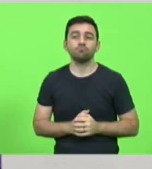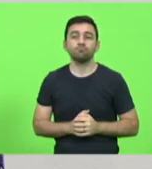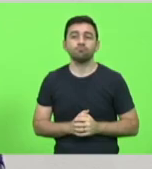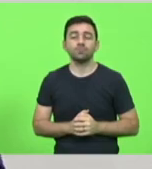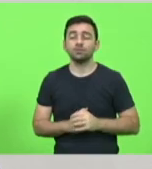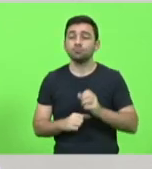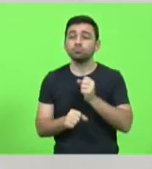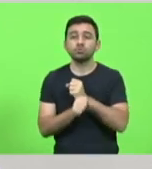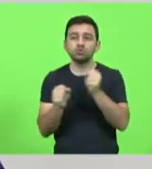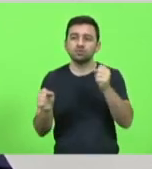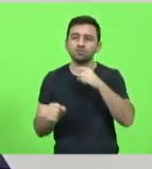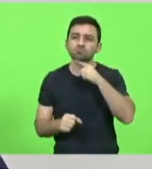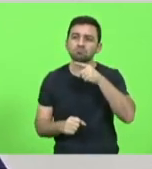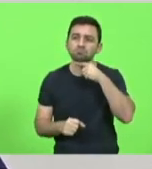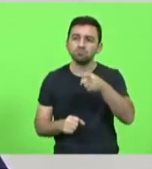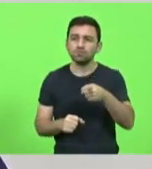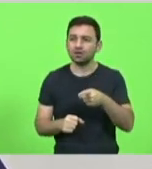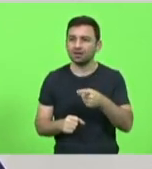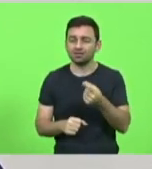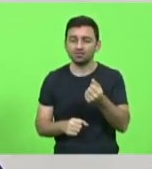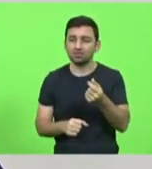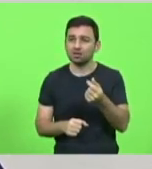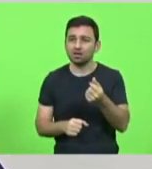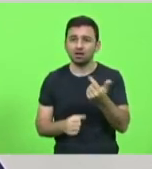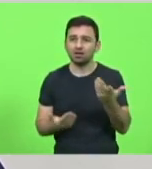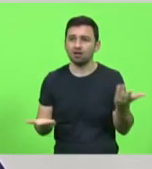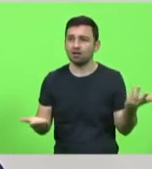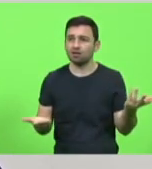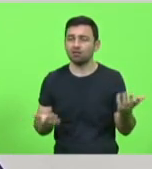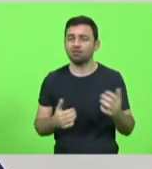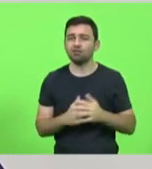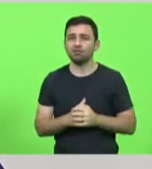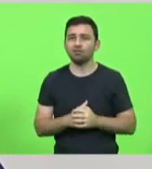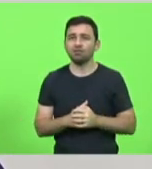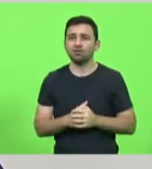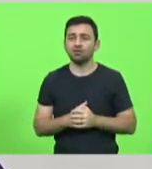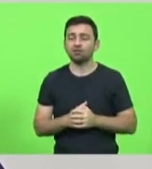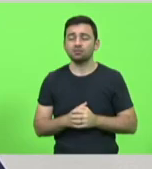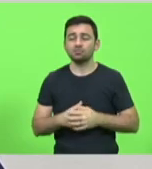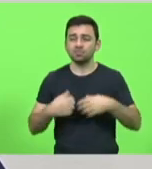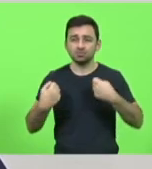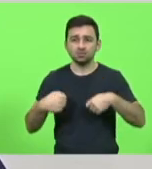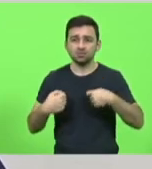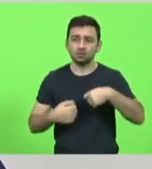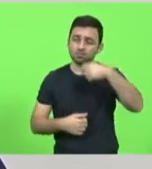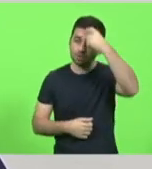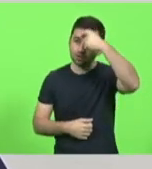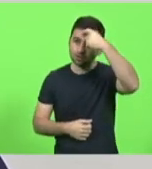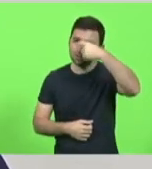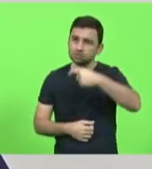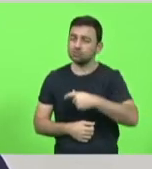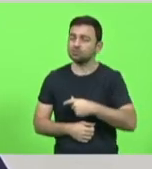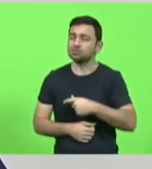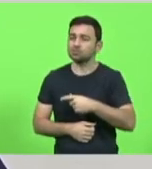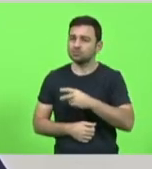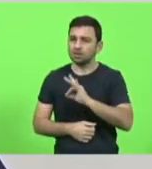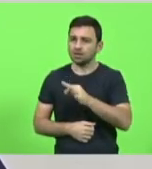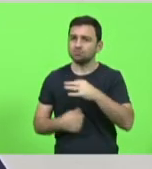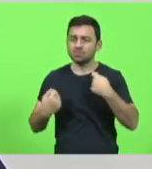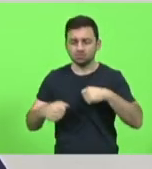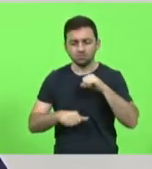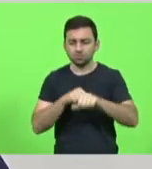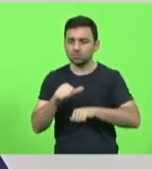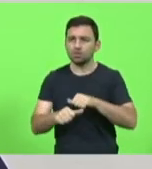sustentação, não há recurso financeiro para isso. Então, deputado Maurício, nós precisamos sim fazer a reforma